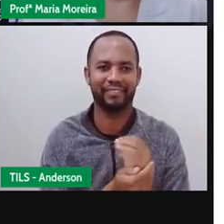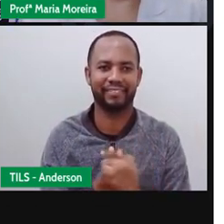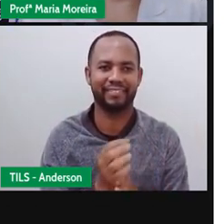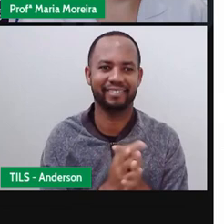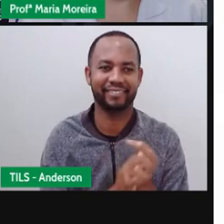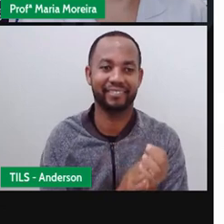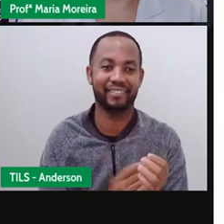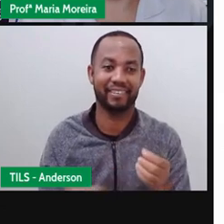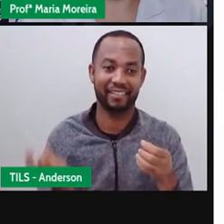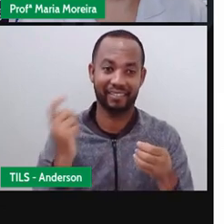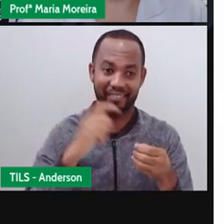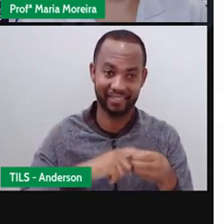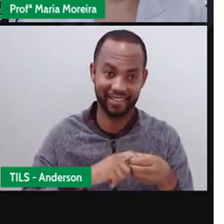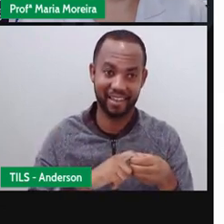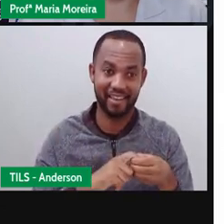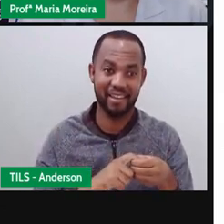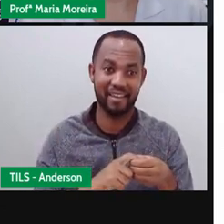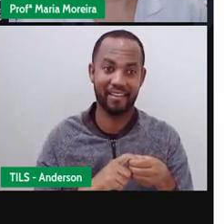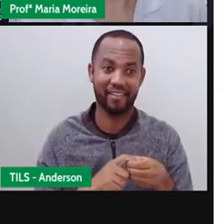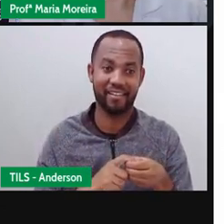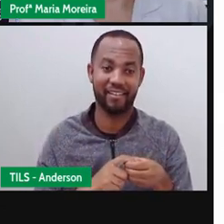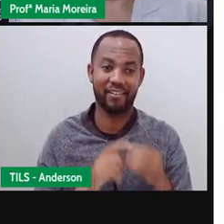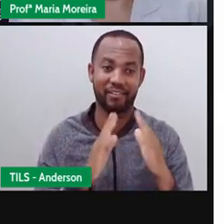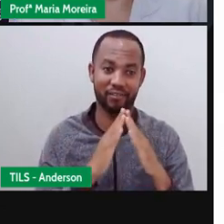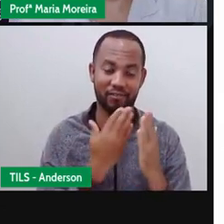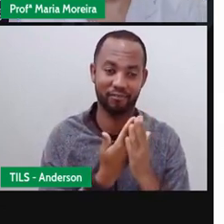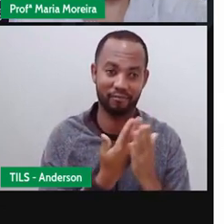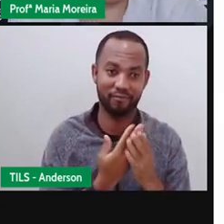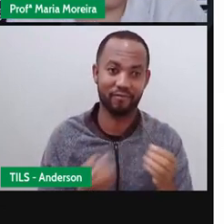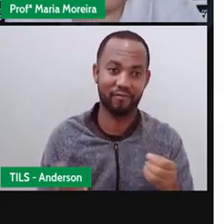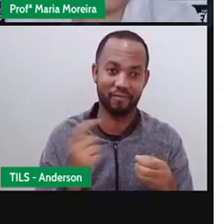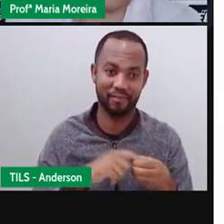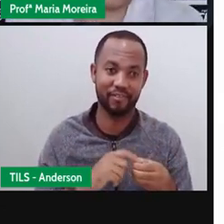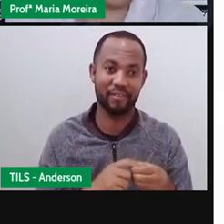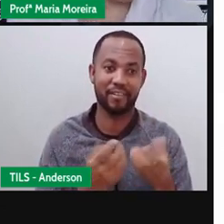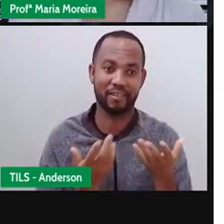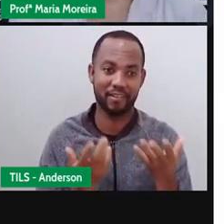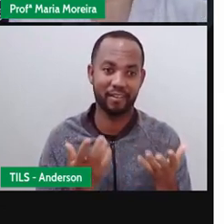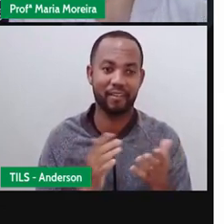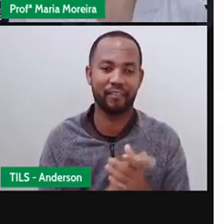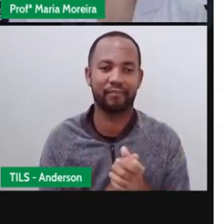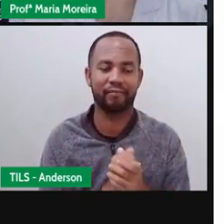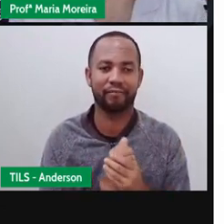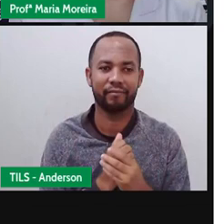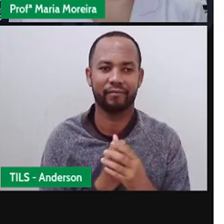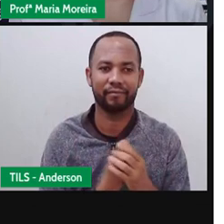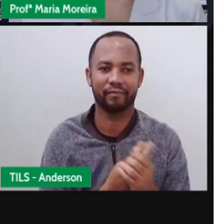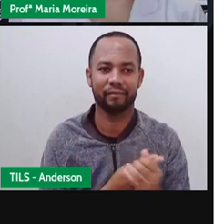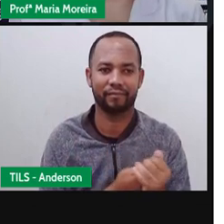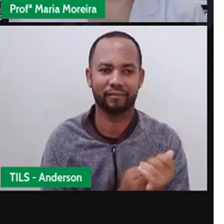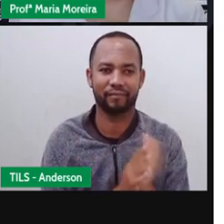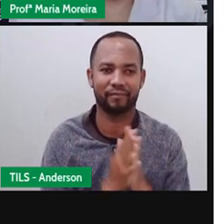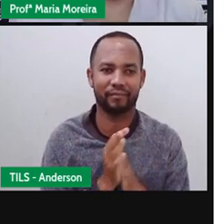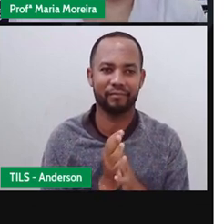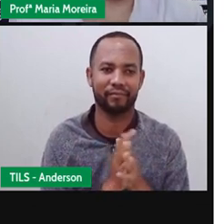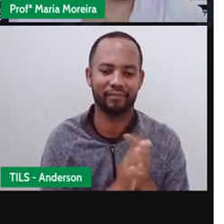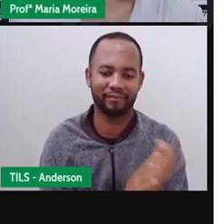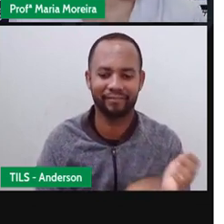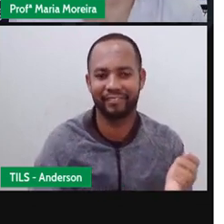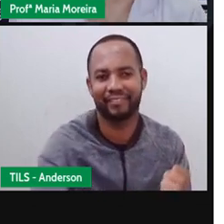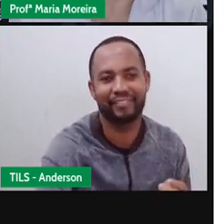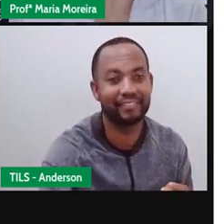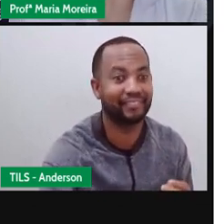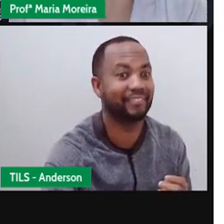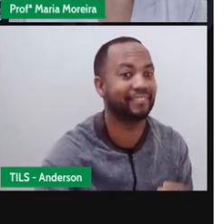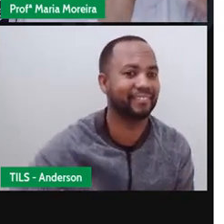querendo que as aulas voltem, né, Anderson? Mas só depois que a gente, o quê? Estiver bem protegido. E a gente tem que descobrir o nome dessa empresa de álcool, é para eles patrocinarem a gente,